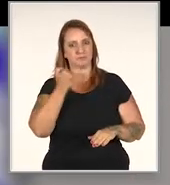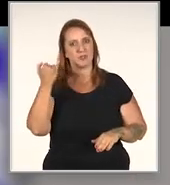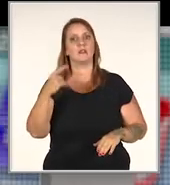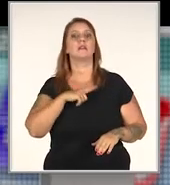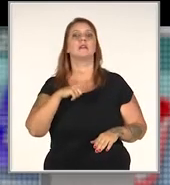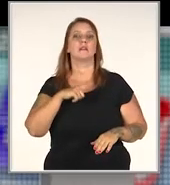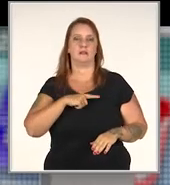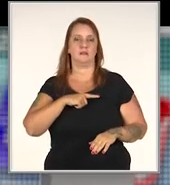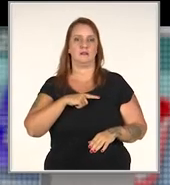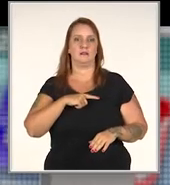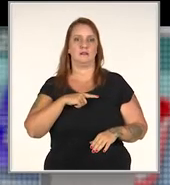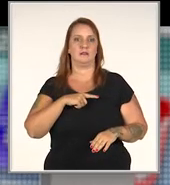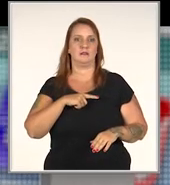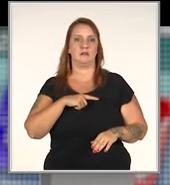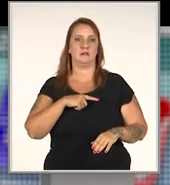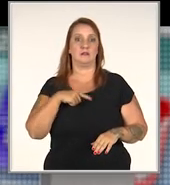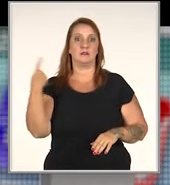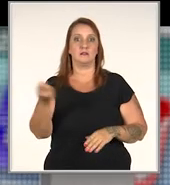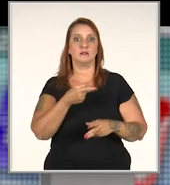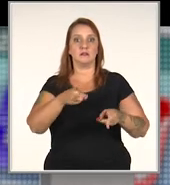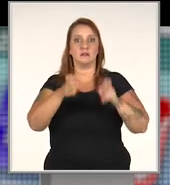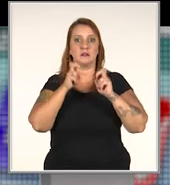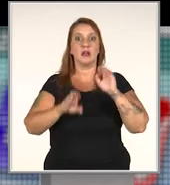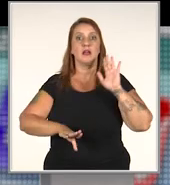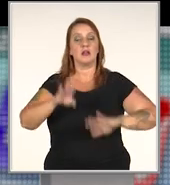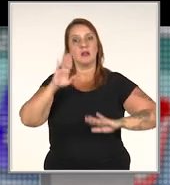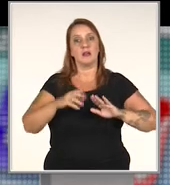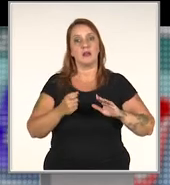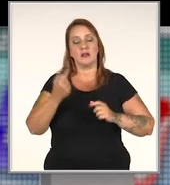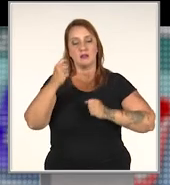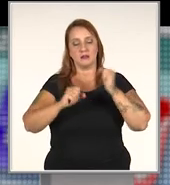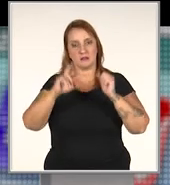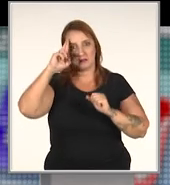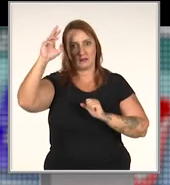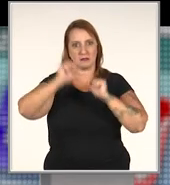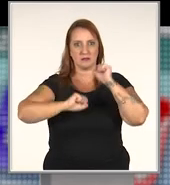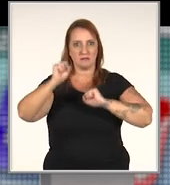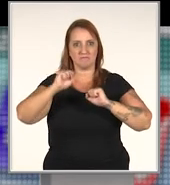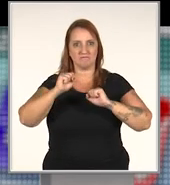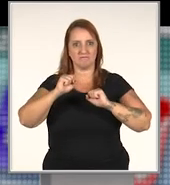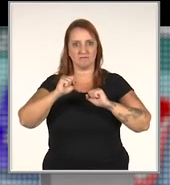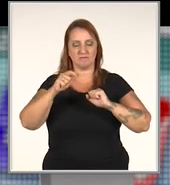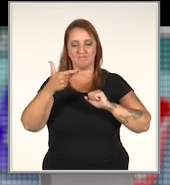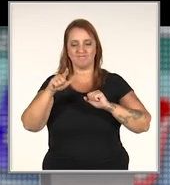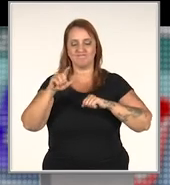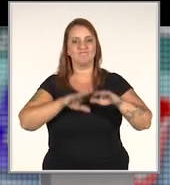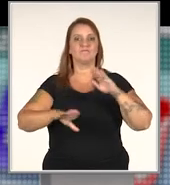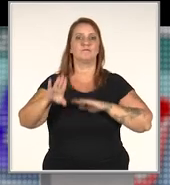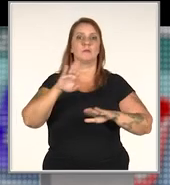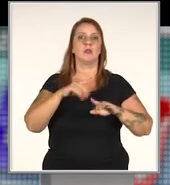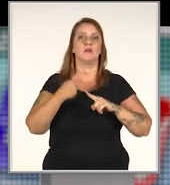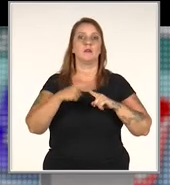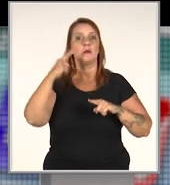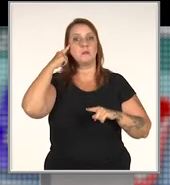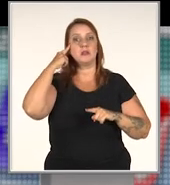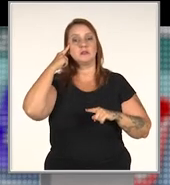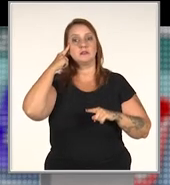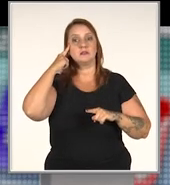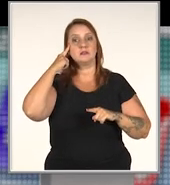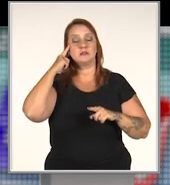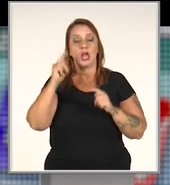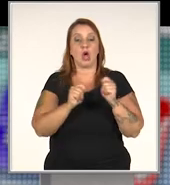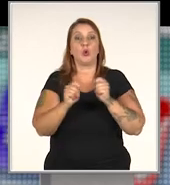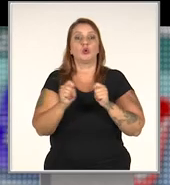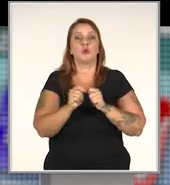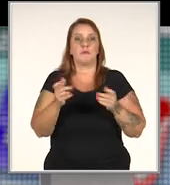todo, ele é muito importante, né? E o a gente percebe é que, às vezes, alguns empresários, eles acabam não tendo esse cuidado, pensando